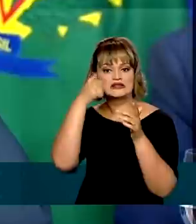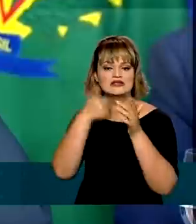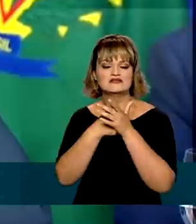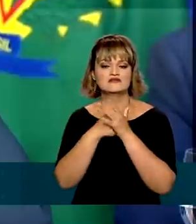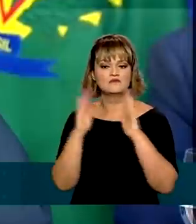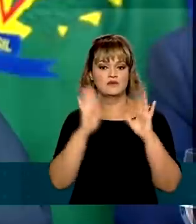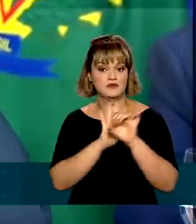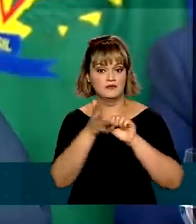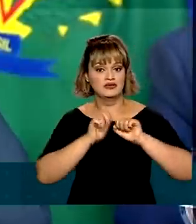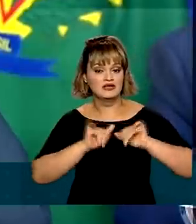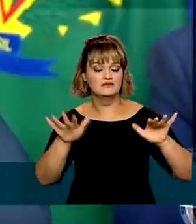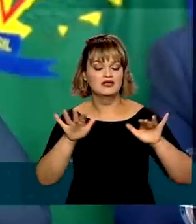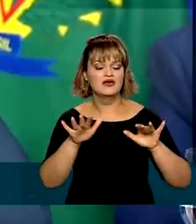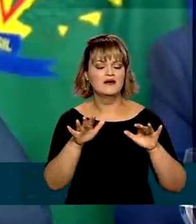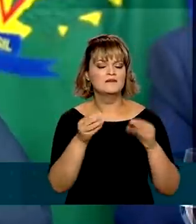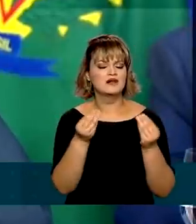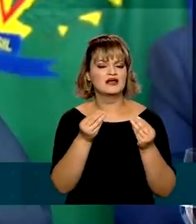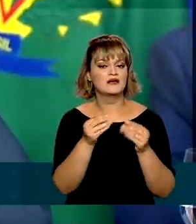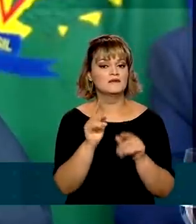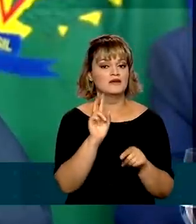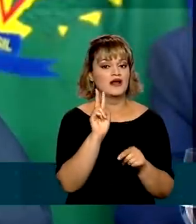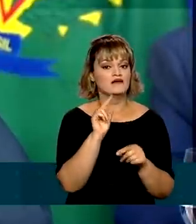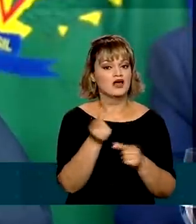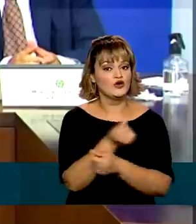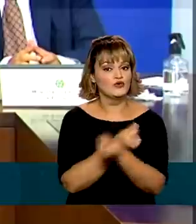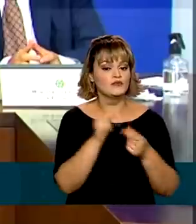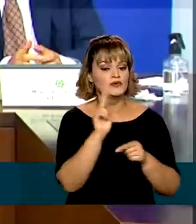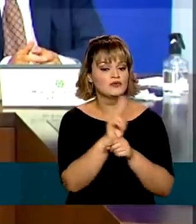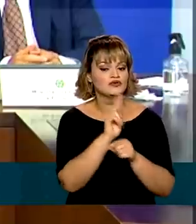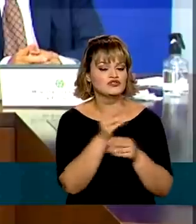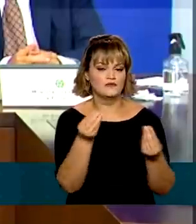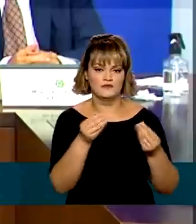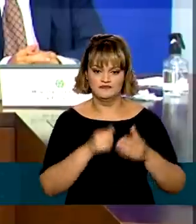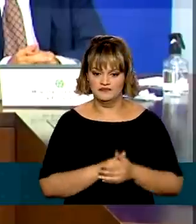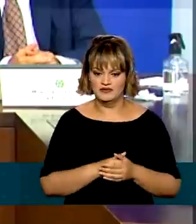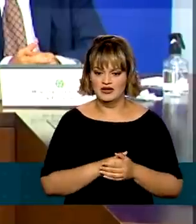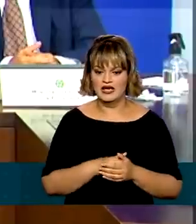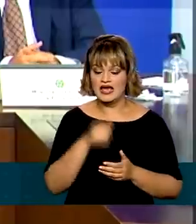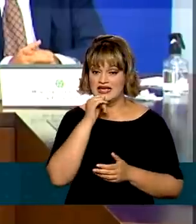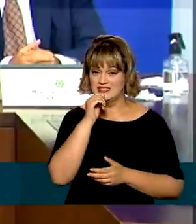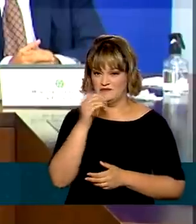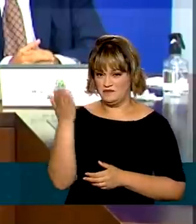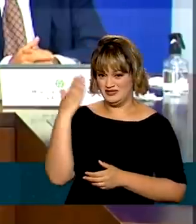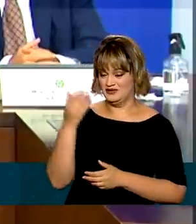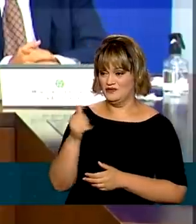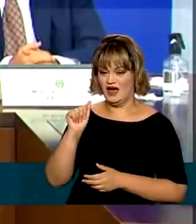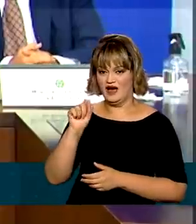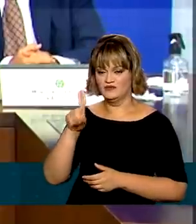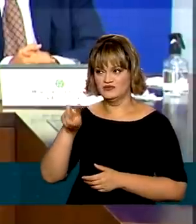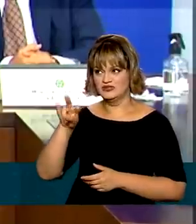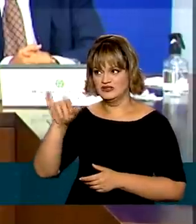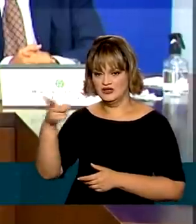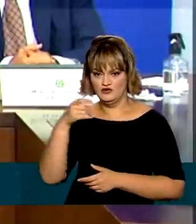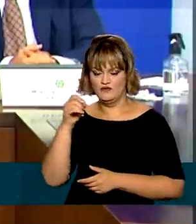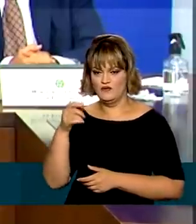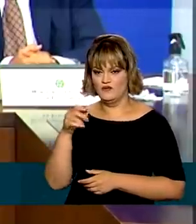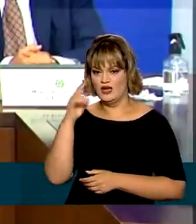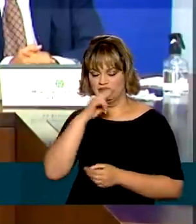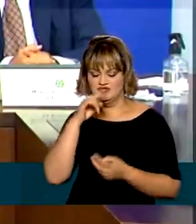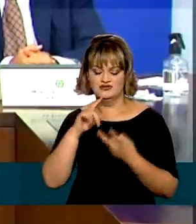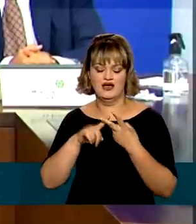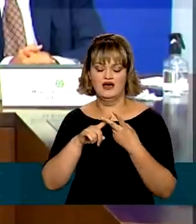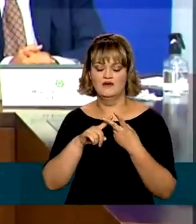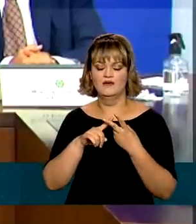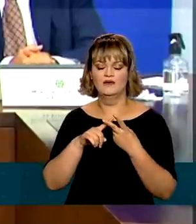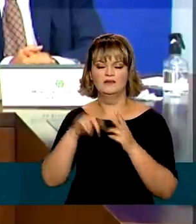a pandemia para proteger a economia brasileira. Se não é o auxílio emergencial lá atrás, entre outras medidas, como o BEM,